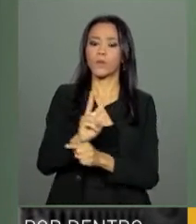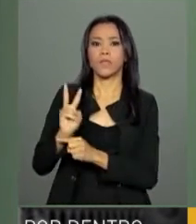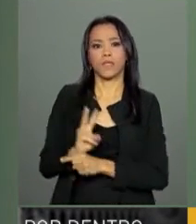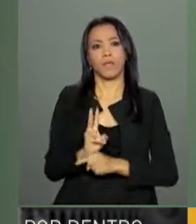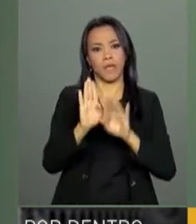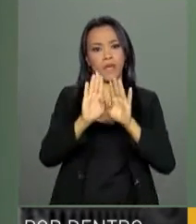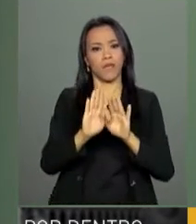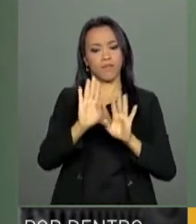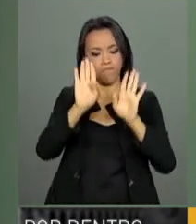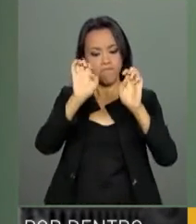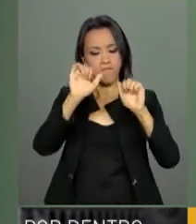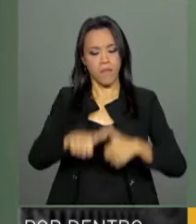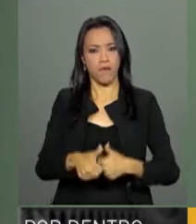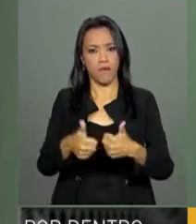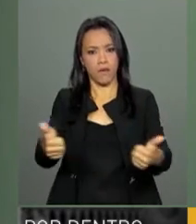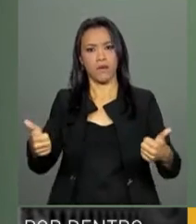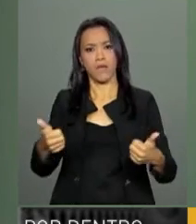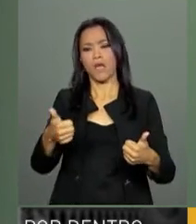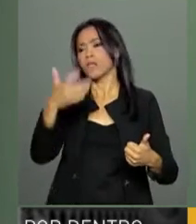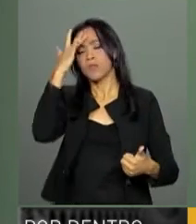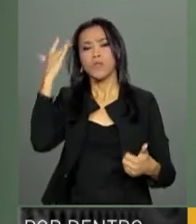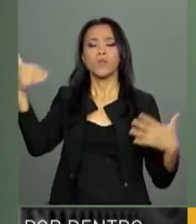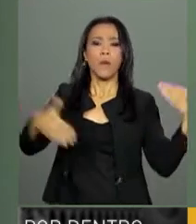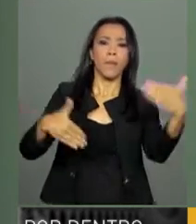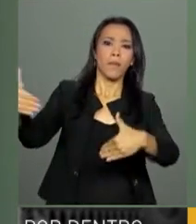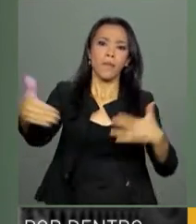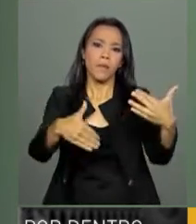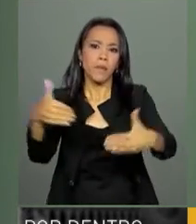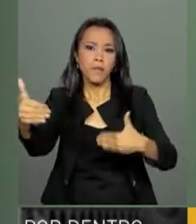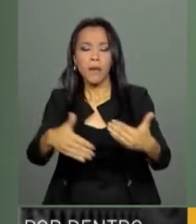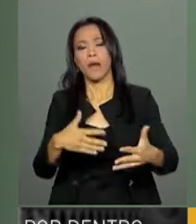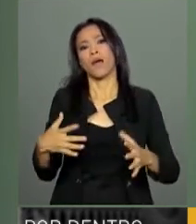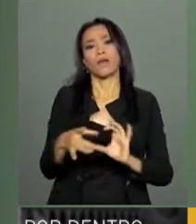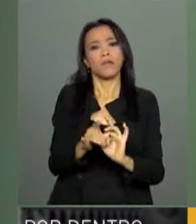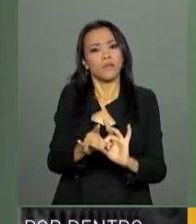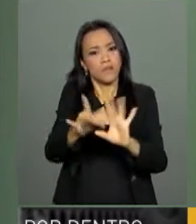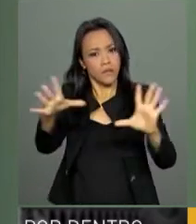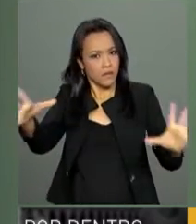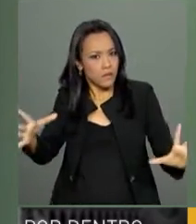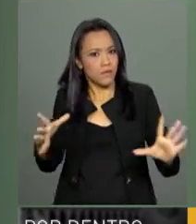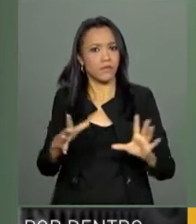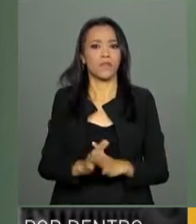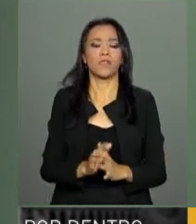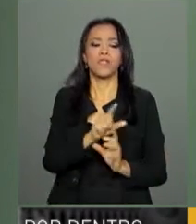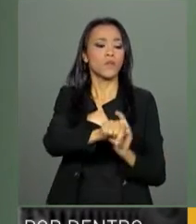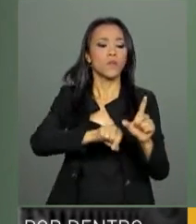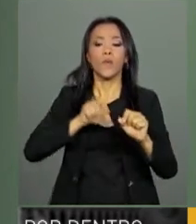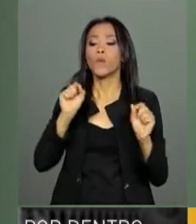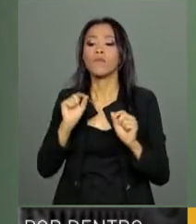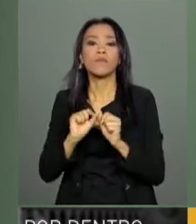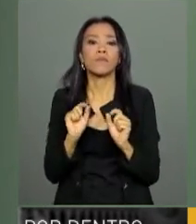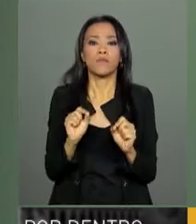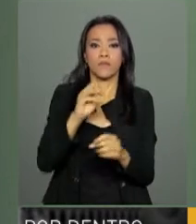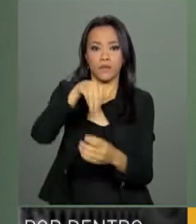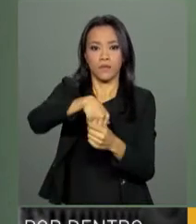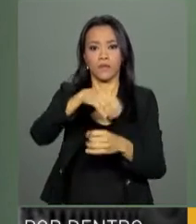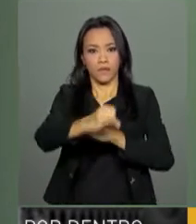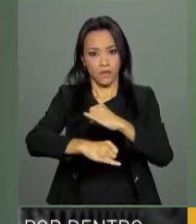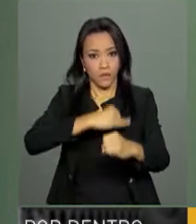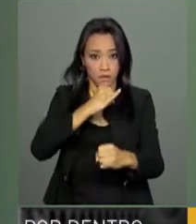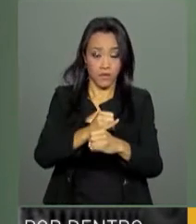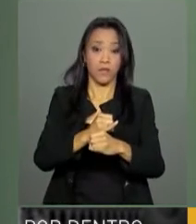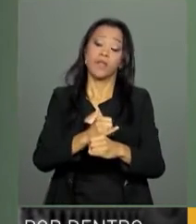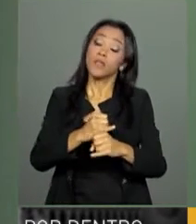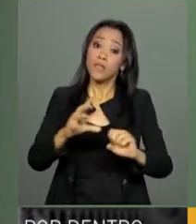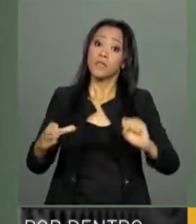funcionem. A universalidade do acesso, a liberdade de acesso e de escolha no acesso, a estabilidade